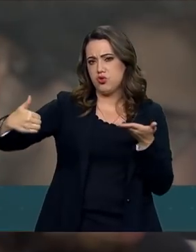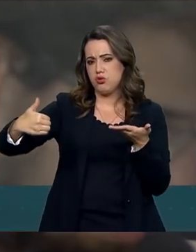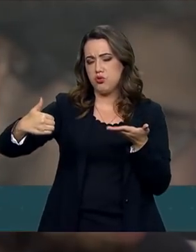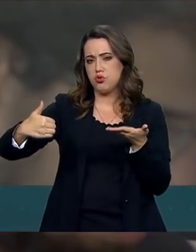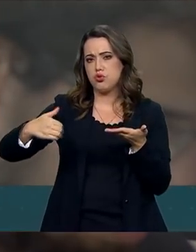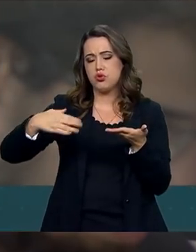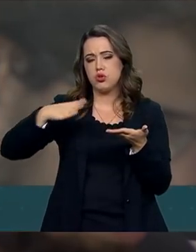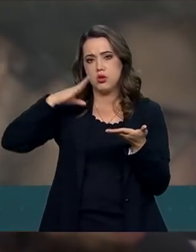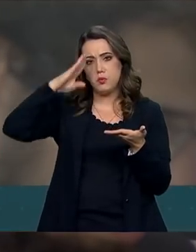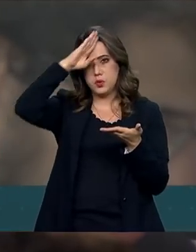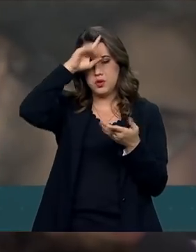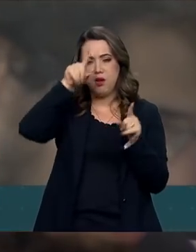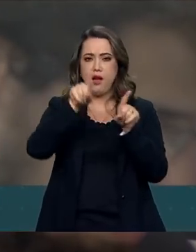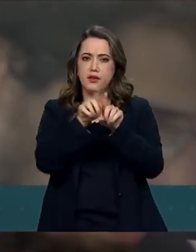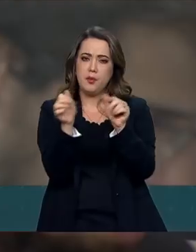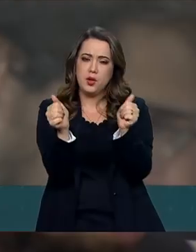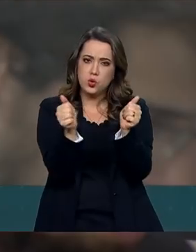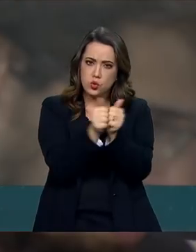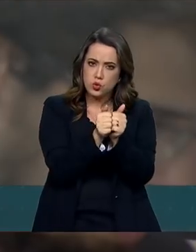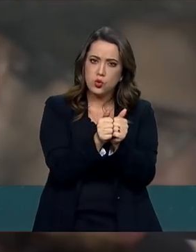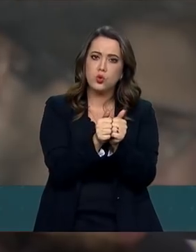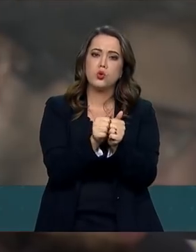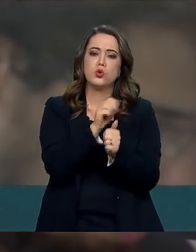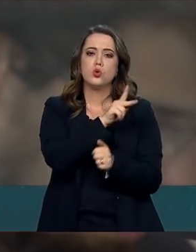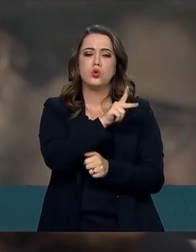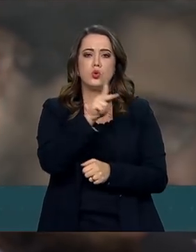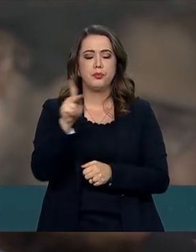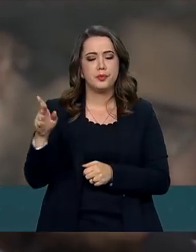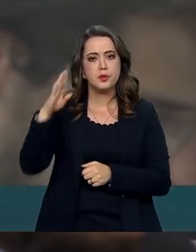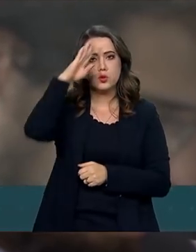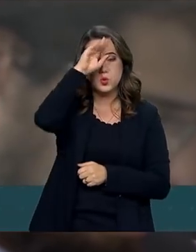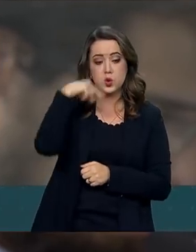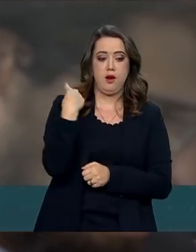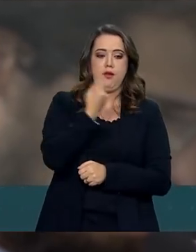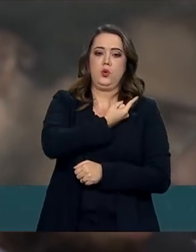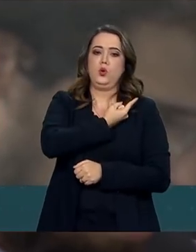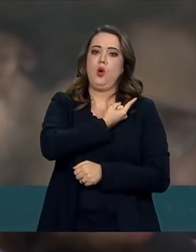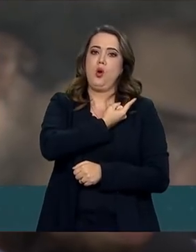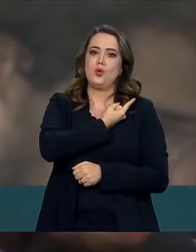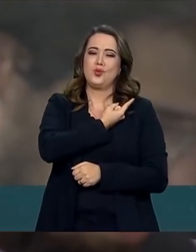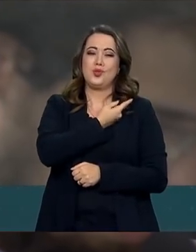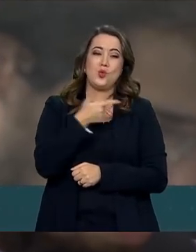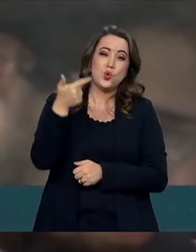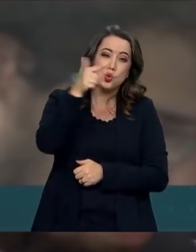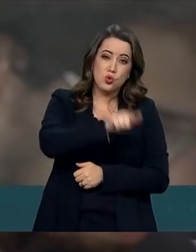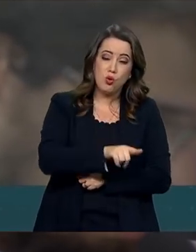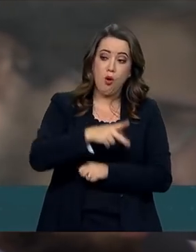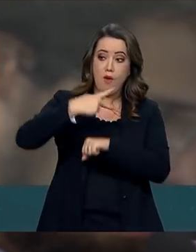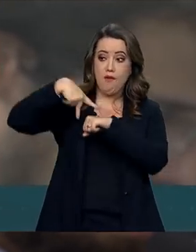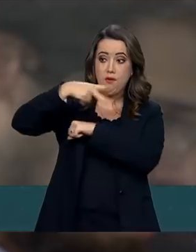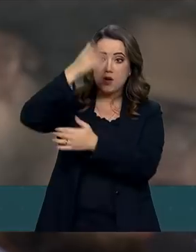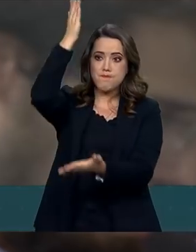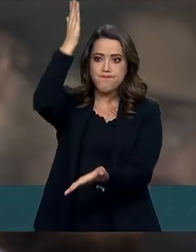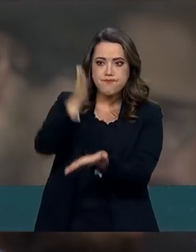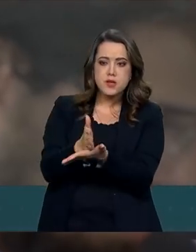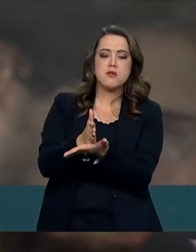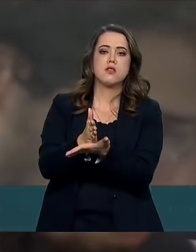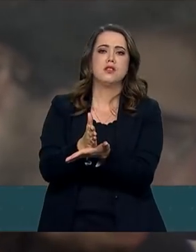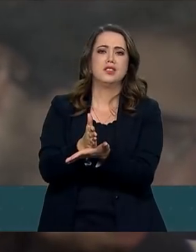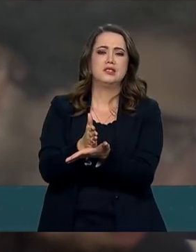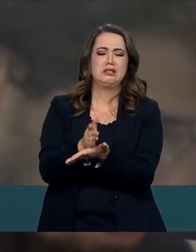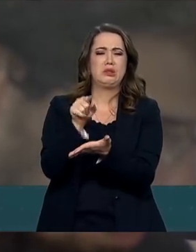Bolsonaro é o nosso presidente. De novo, o país parece dividido em relação a essa questão. O que o presidente